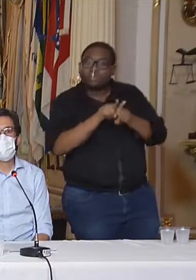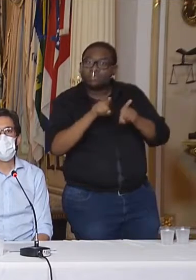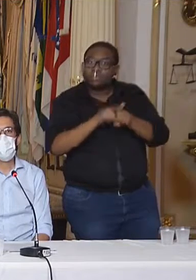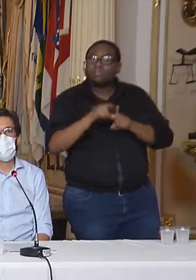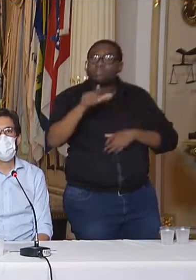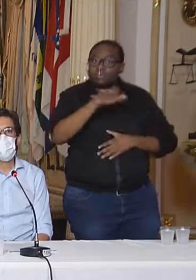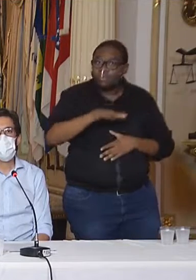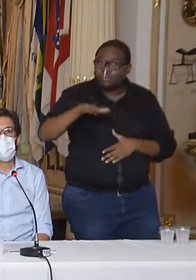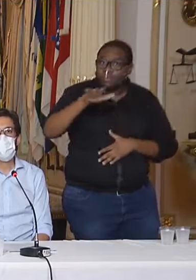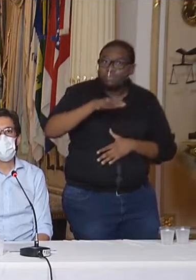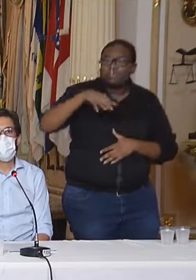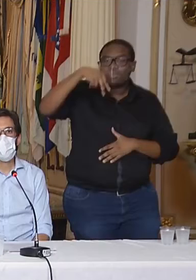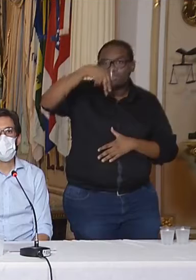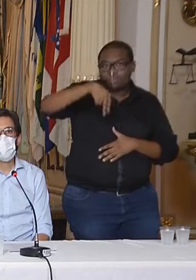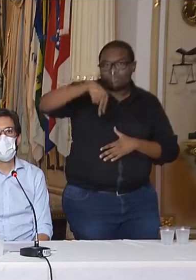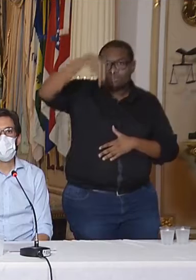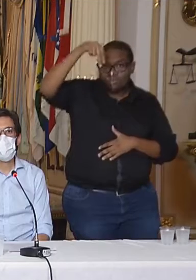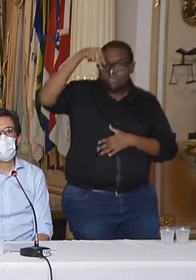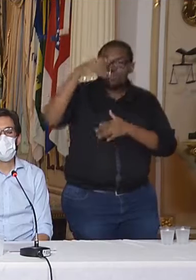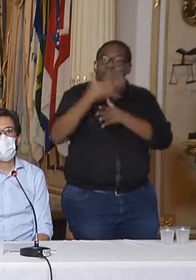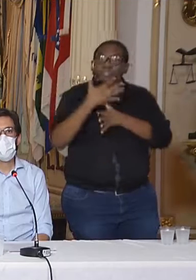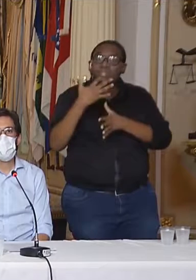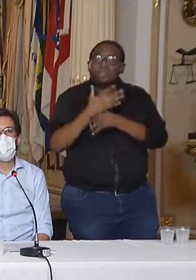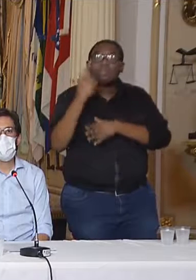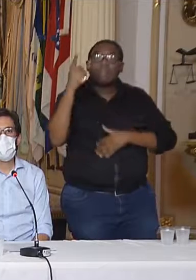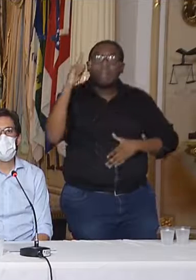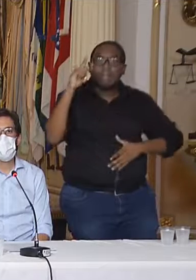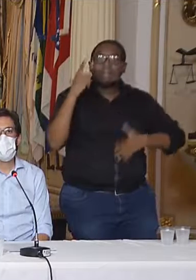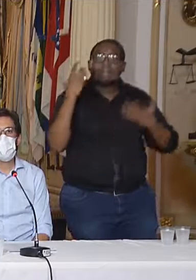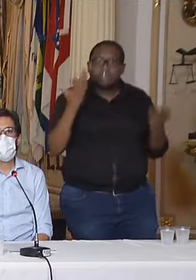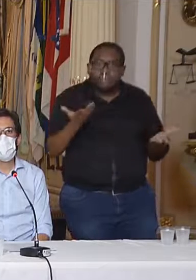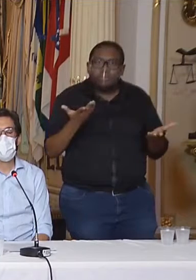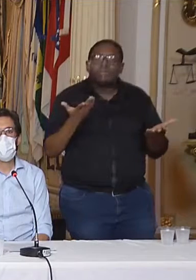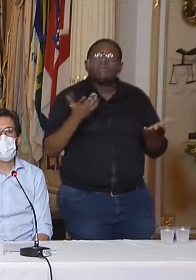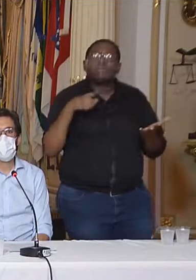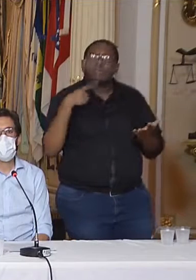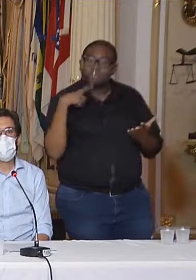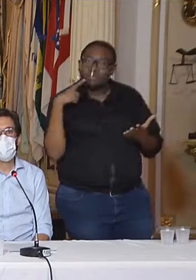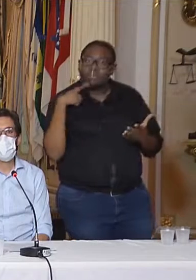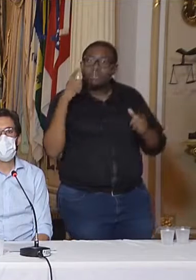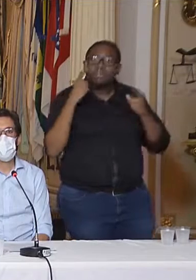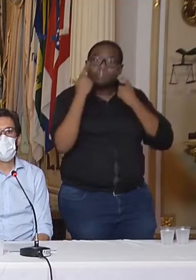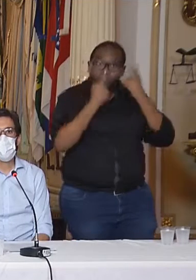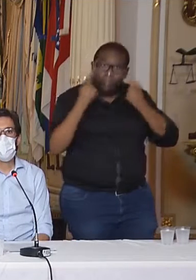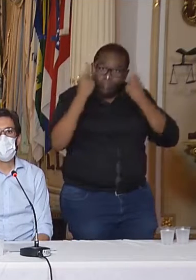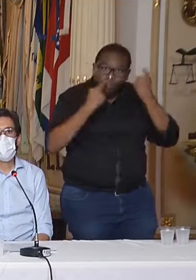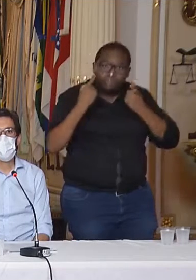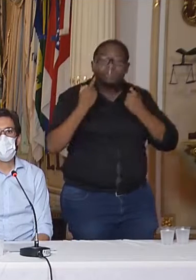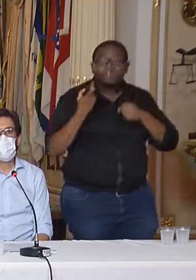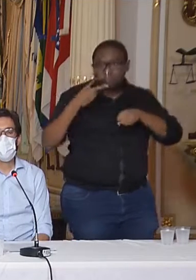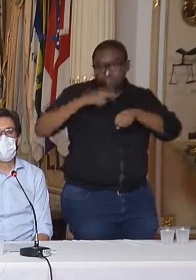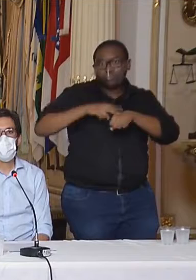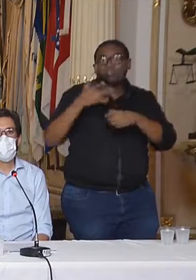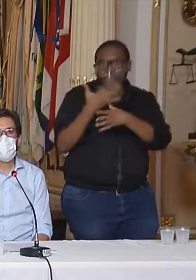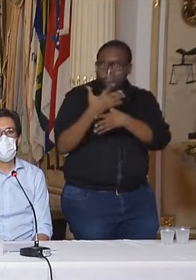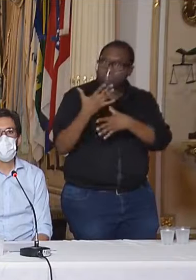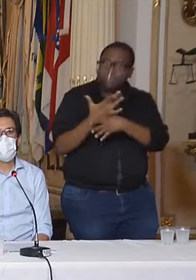da Mata Norte, cuja cidade sede é Goiana. Então, nós temos uma preocupação ainda com essas duas regiões,